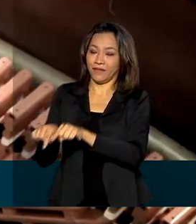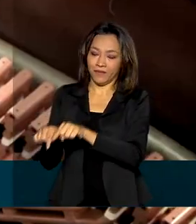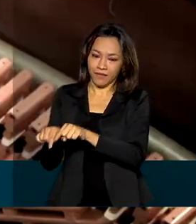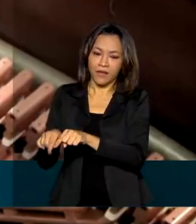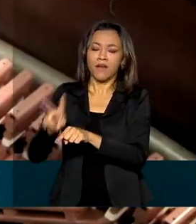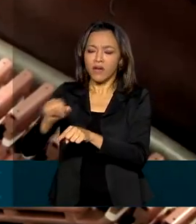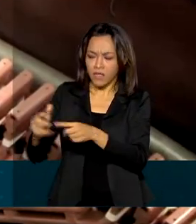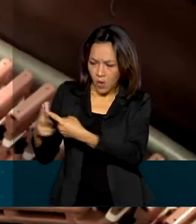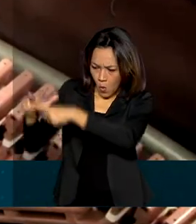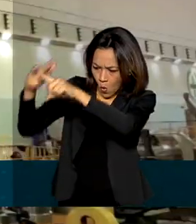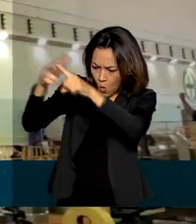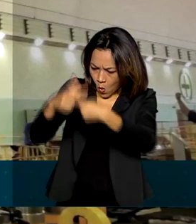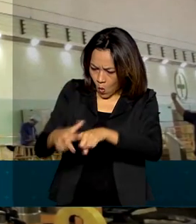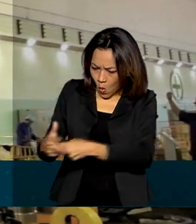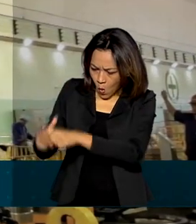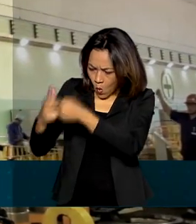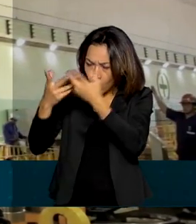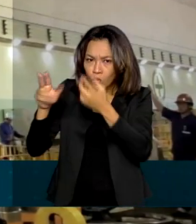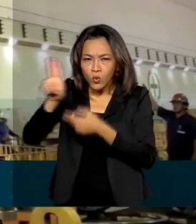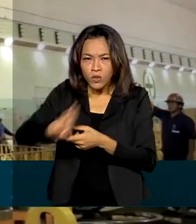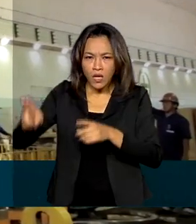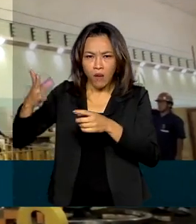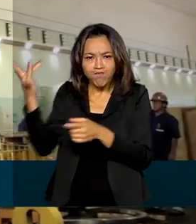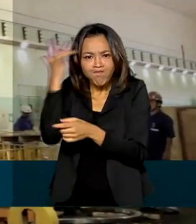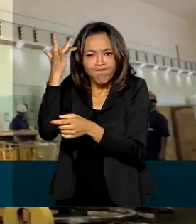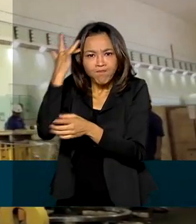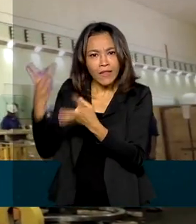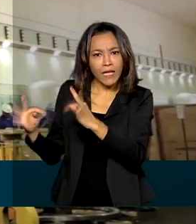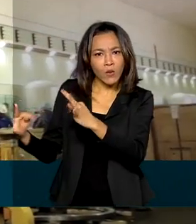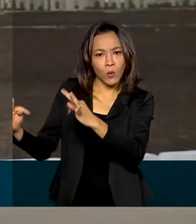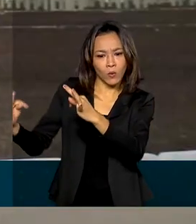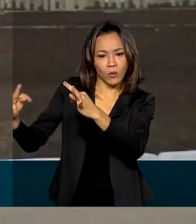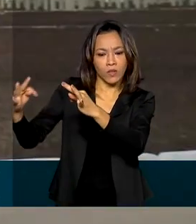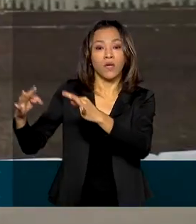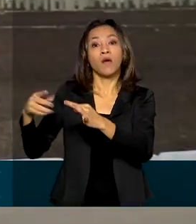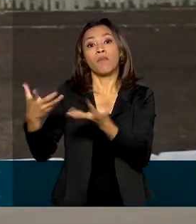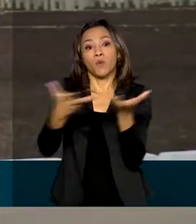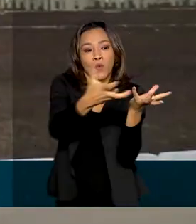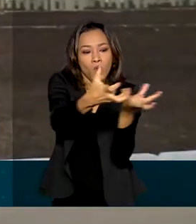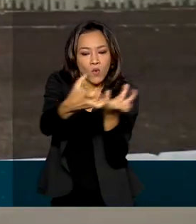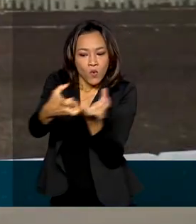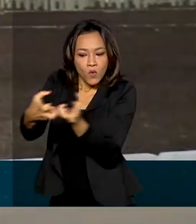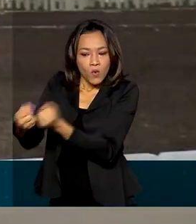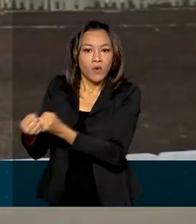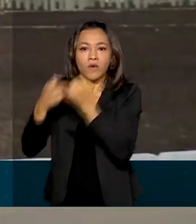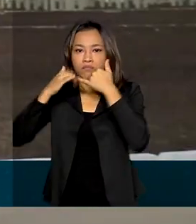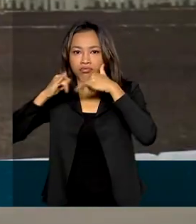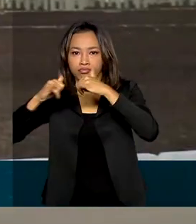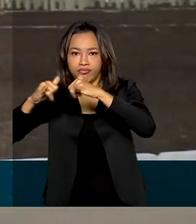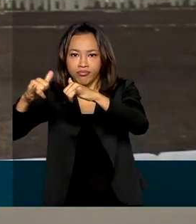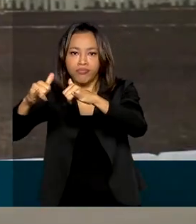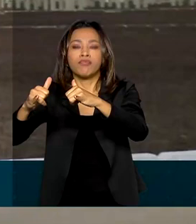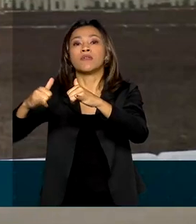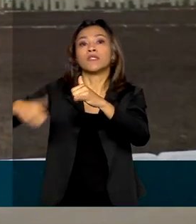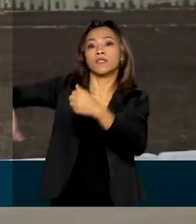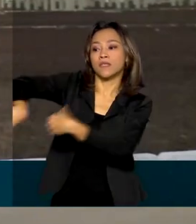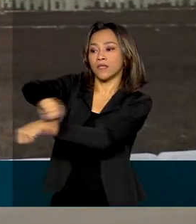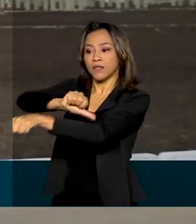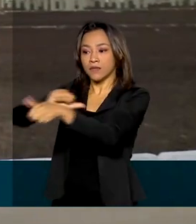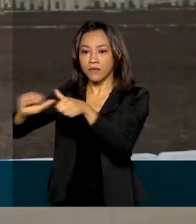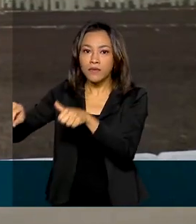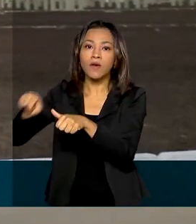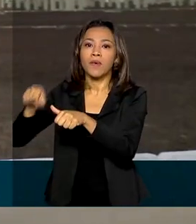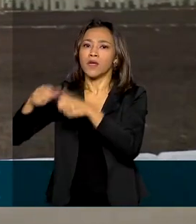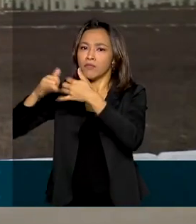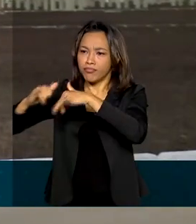será modernizado para poder estar transmitindo essa energia que vem de Itaipu em 50 Hz, transformando em contínua por